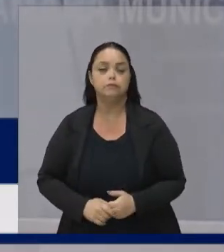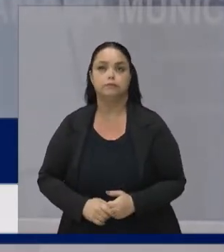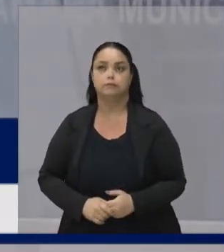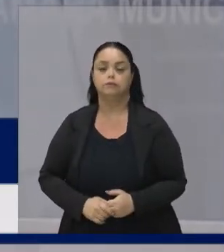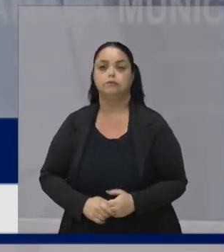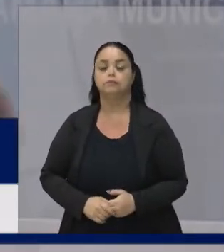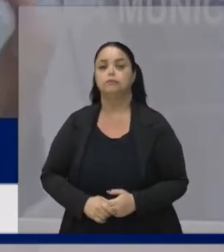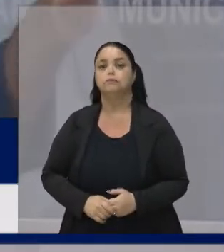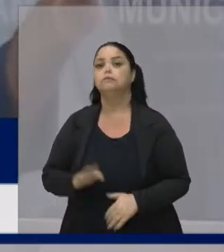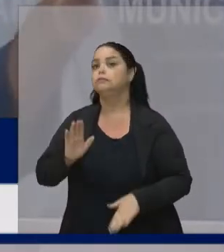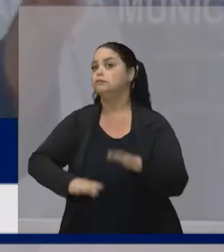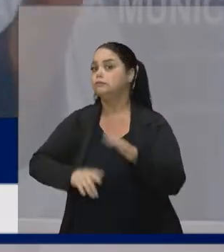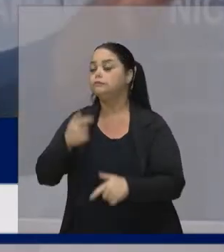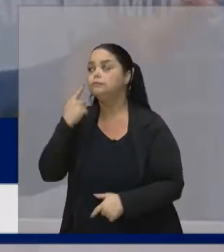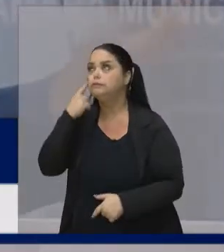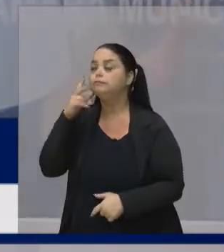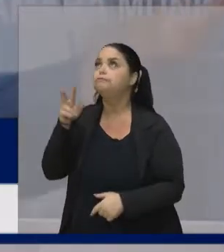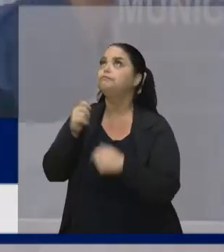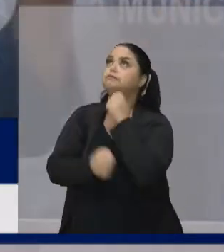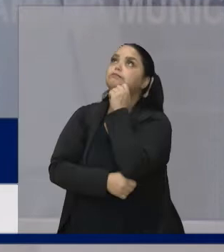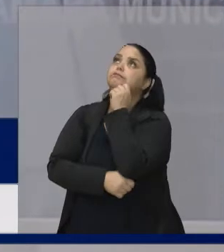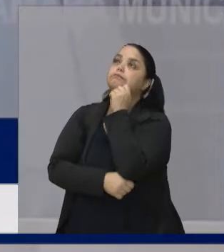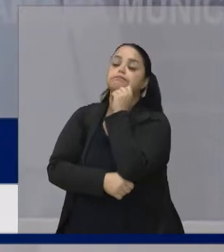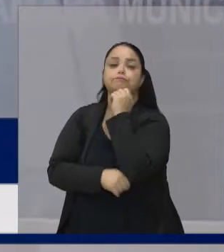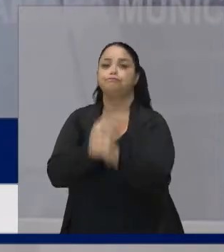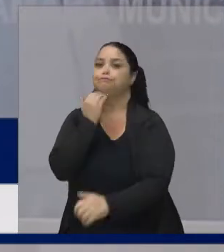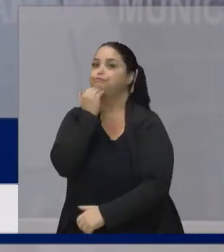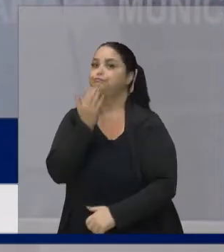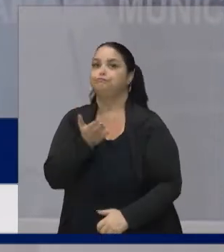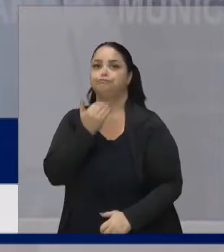Mas por muitas vezes Você olha e fala Poxa, não vai dar